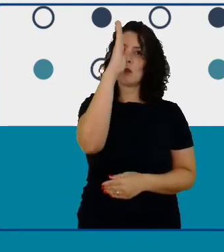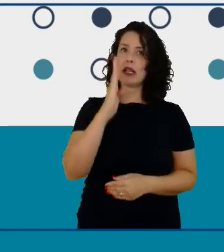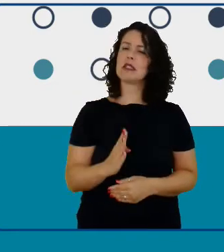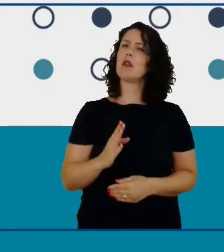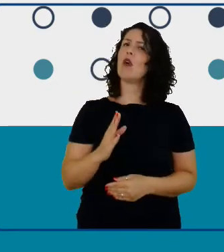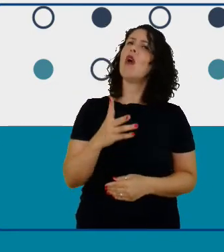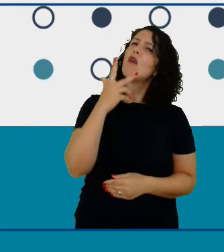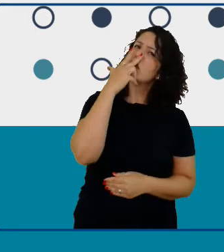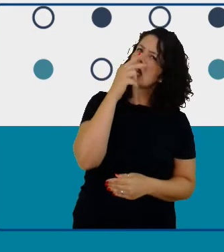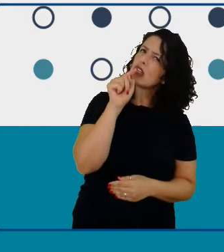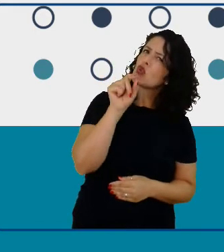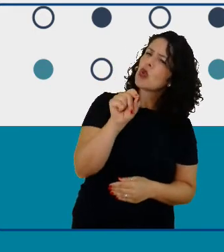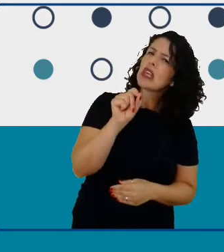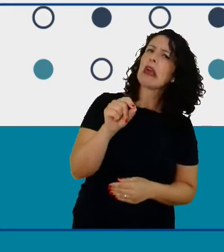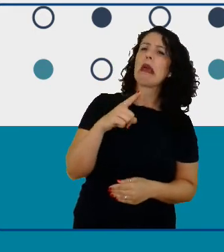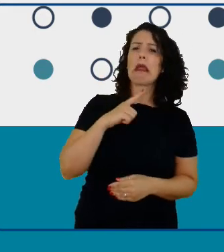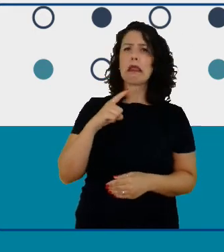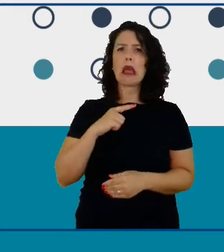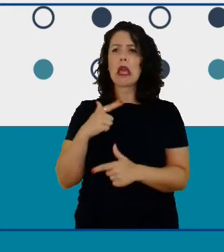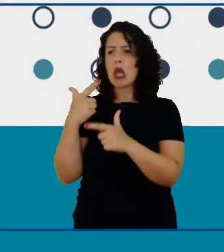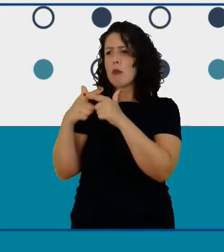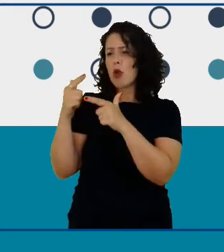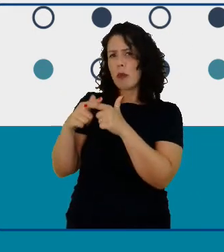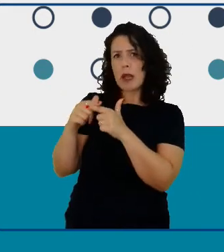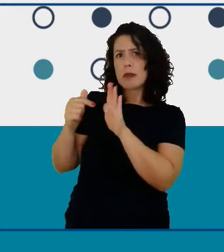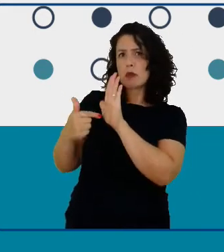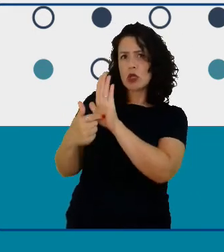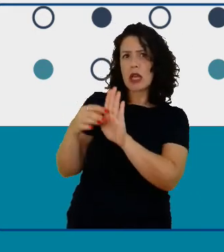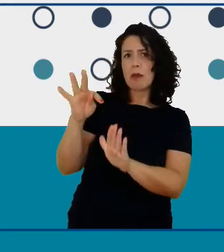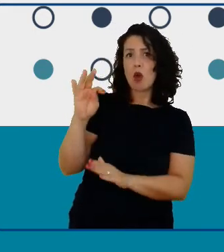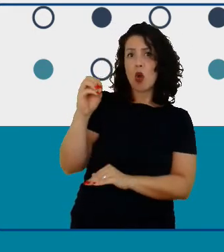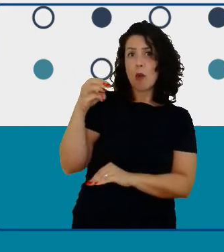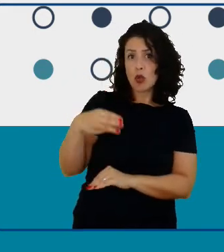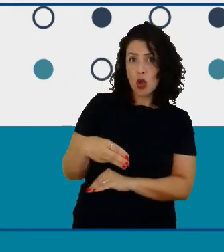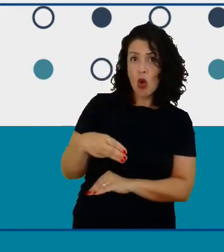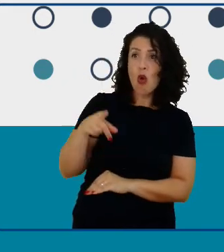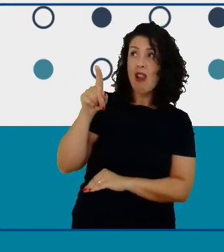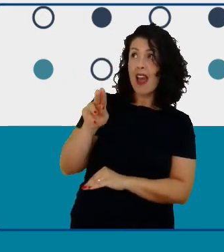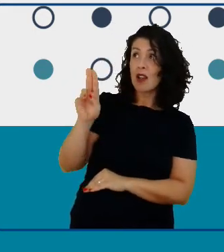que os problemas que o Tom trazem são muito diferentes dos que a gente tem aqui